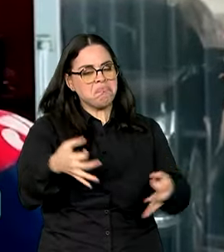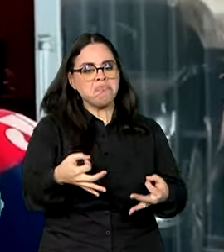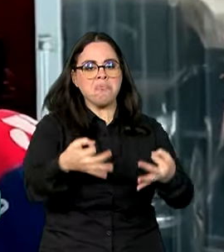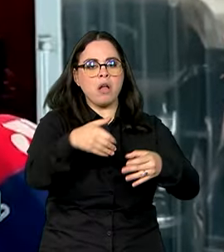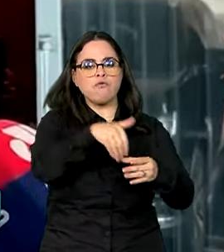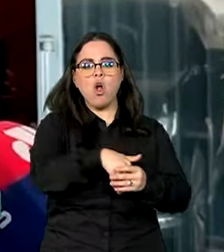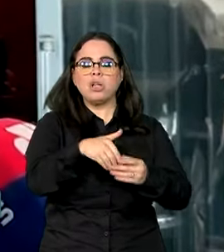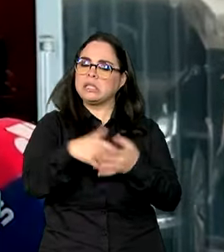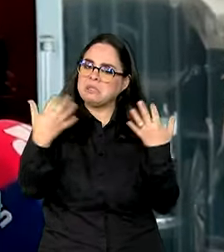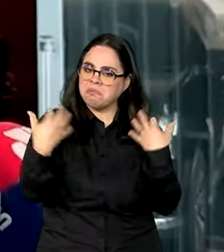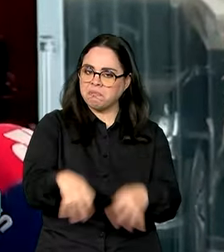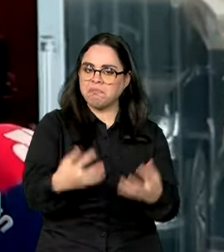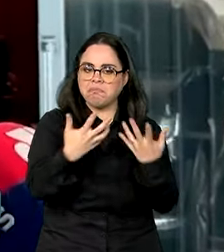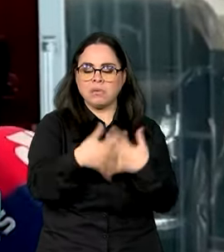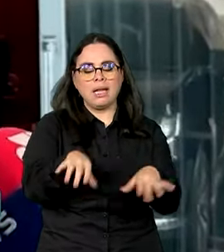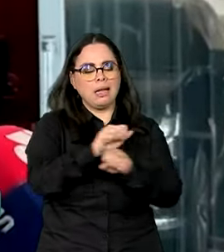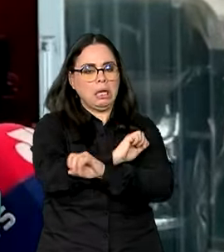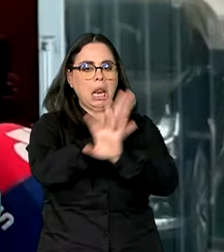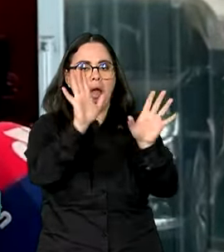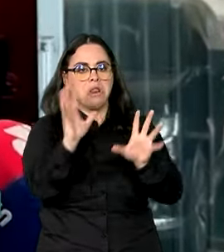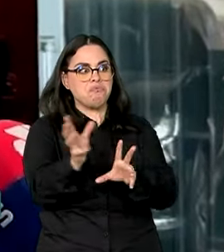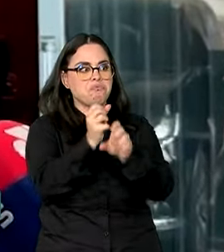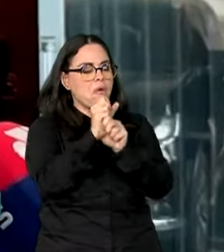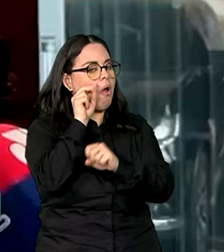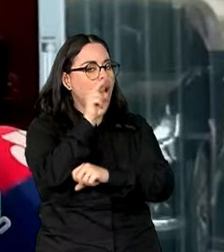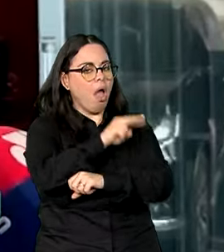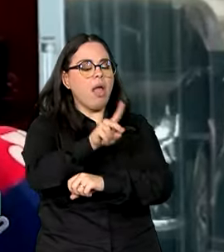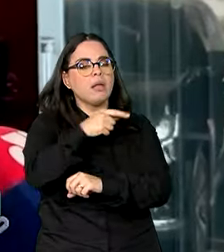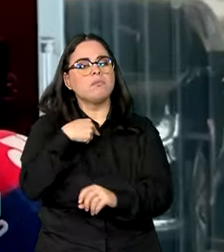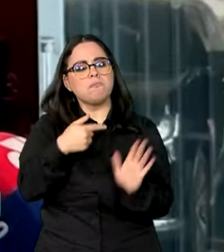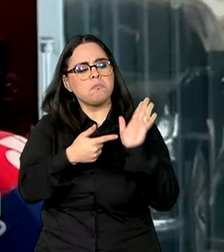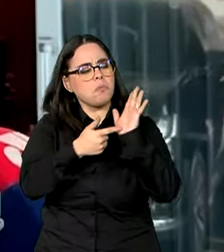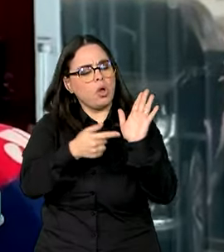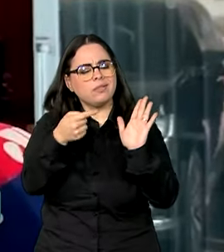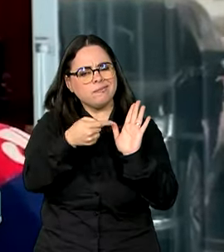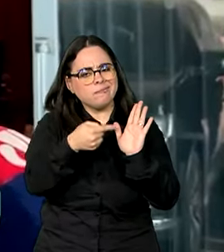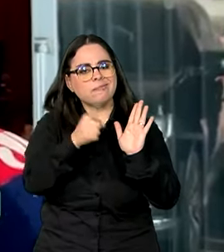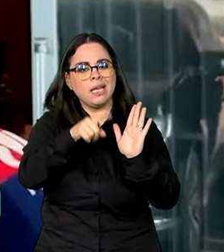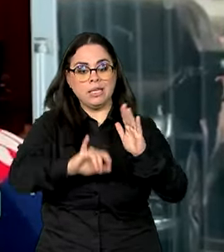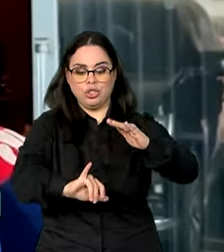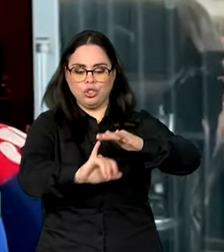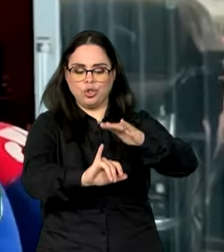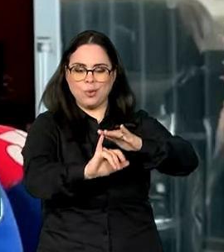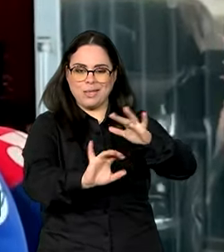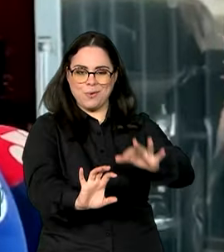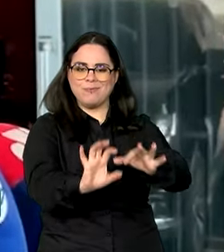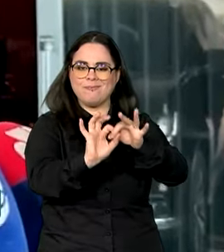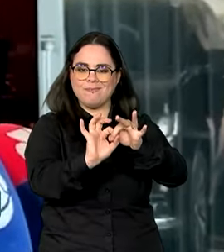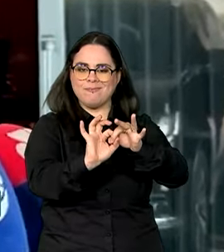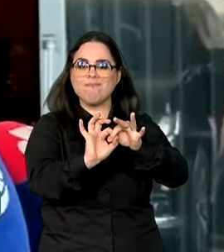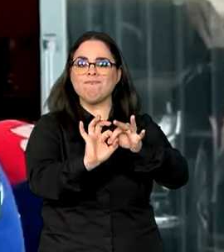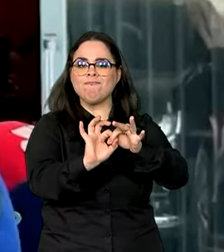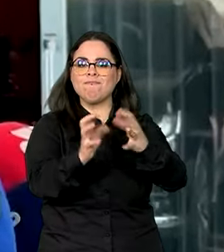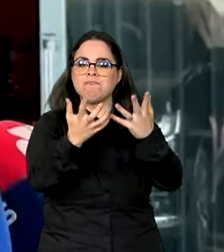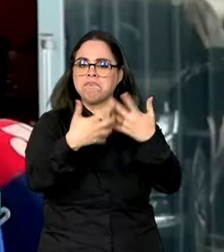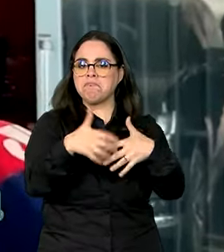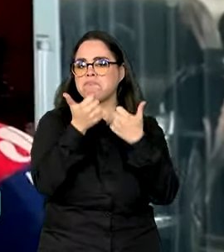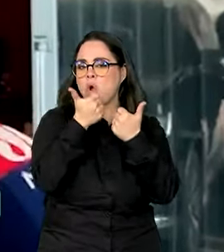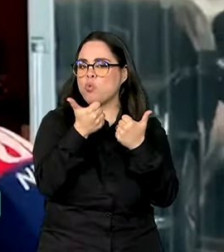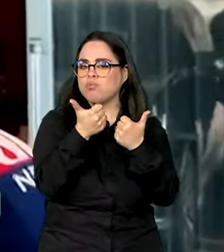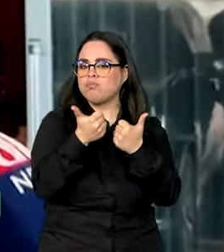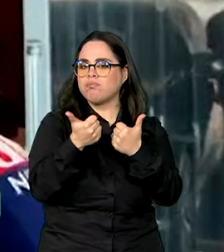votação muito expressiva. Eu penso que um sinal de que institucionalmente as coisas vão bem.